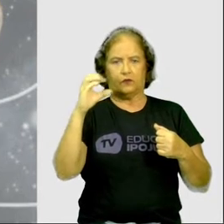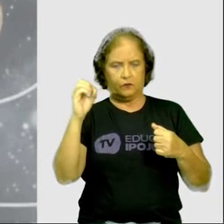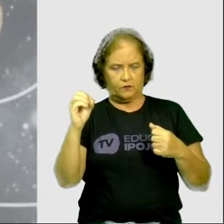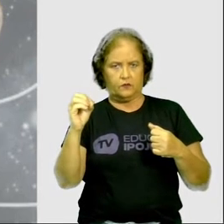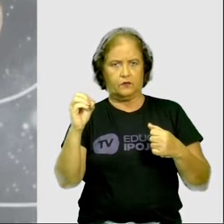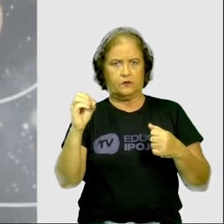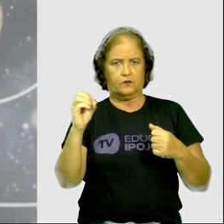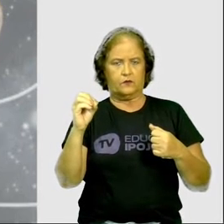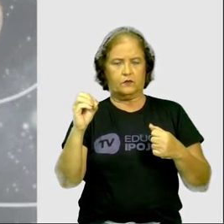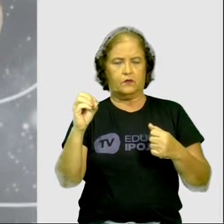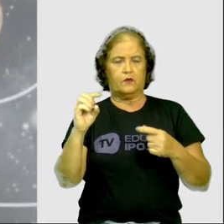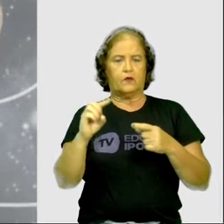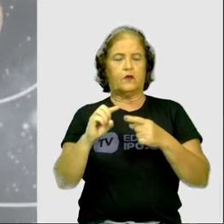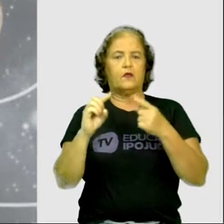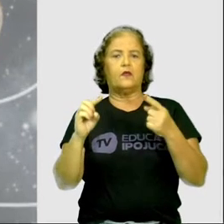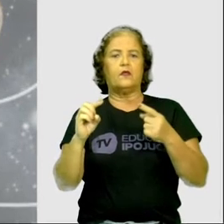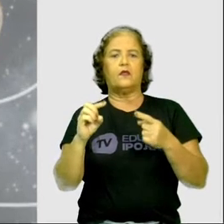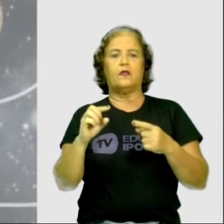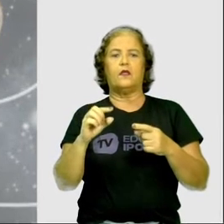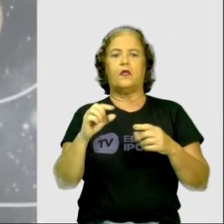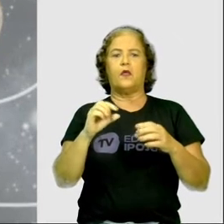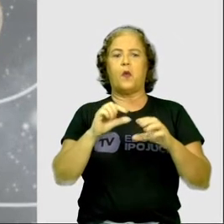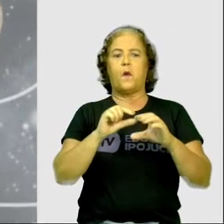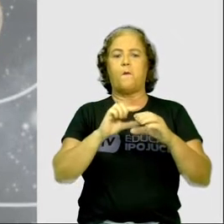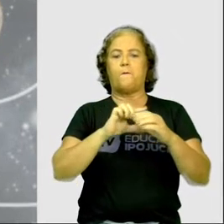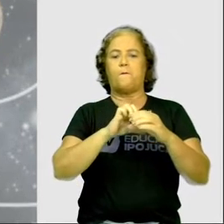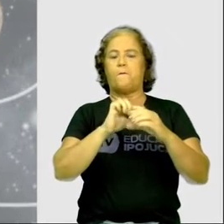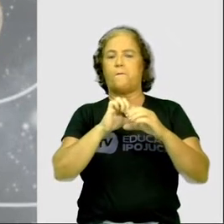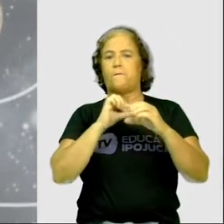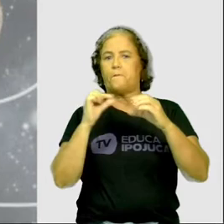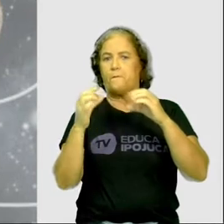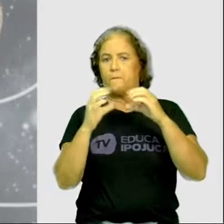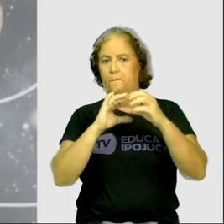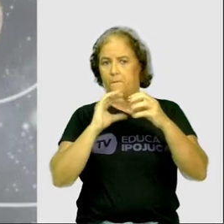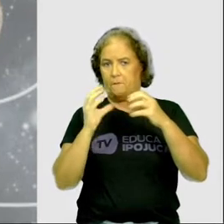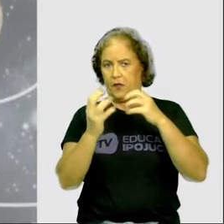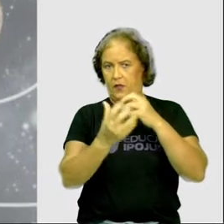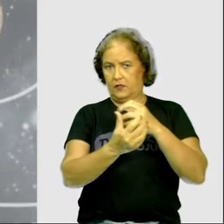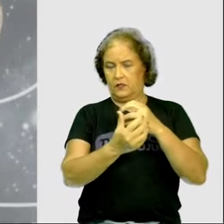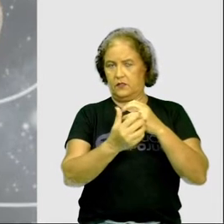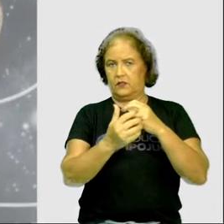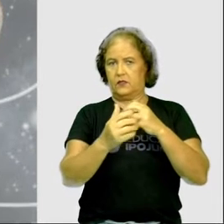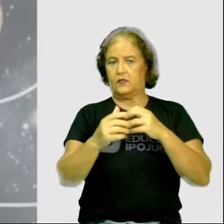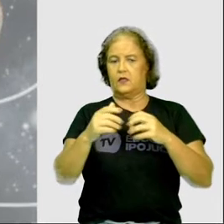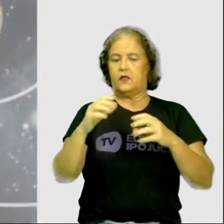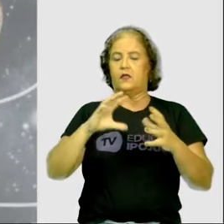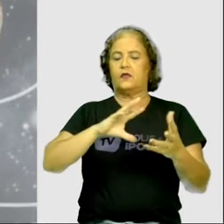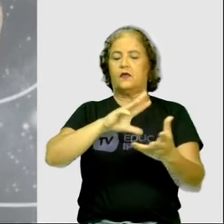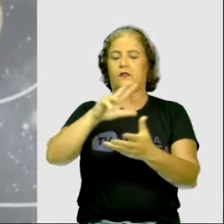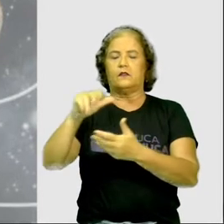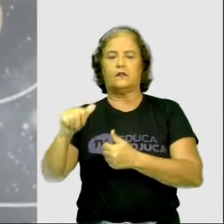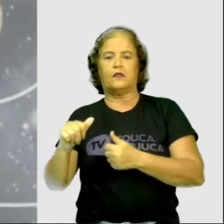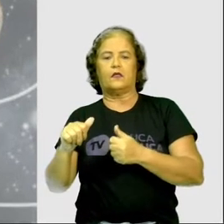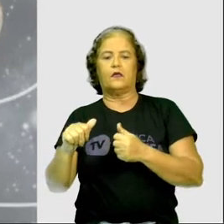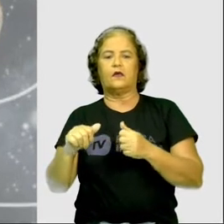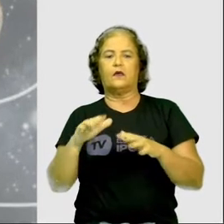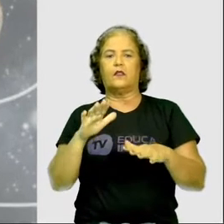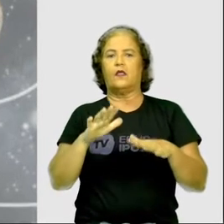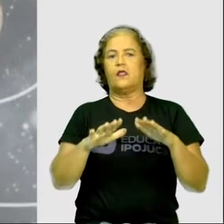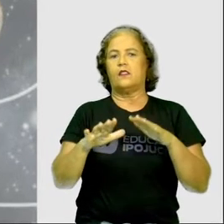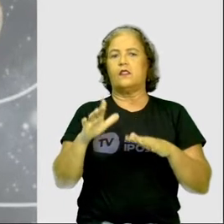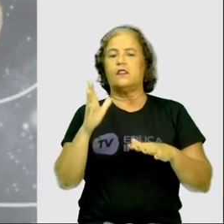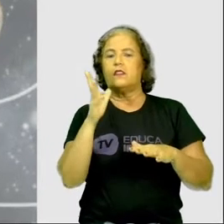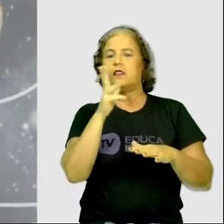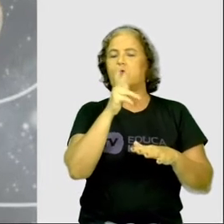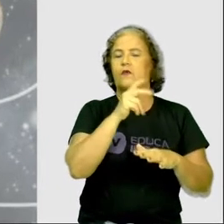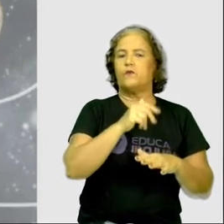e Terra levam aproximadamente 24 horas para girar em torno de